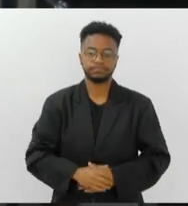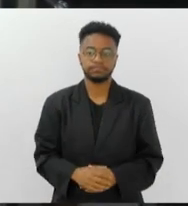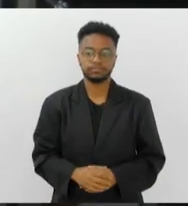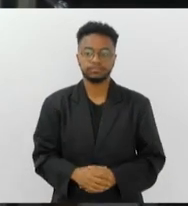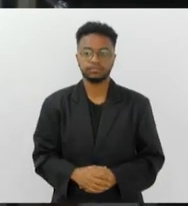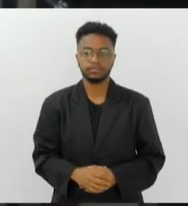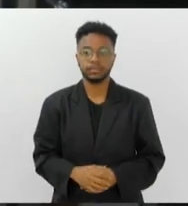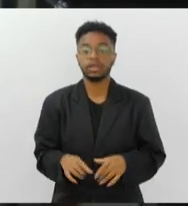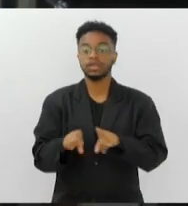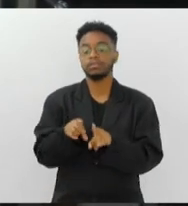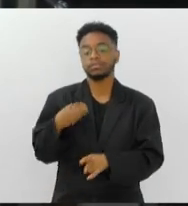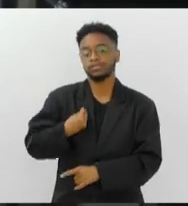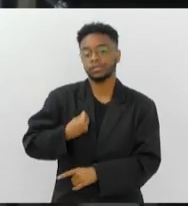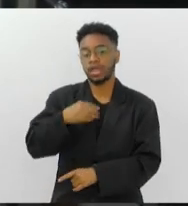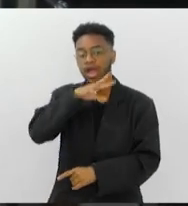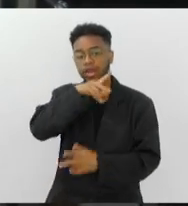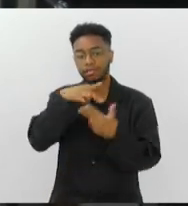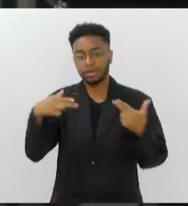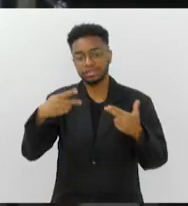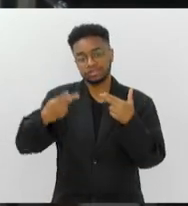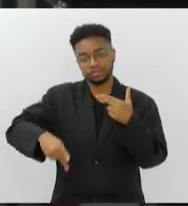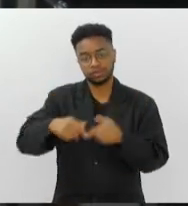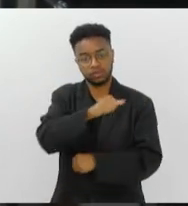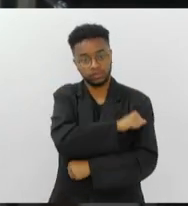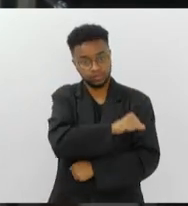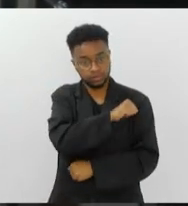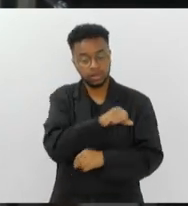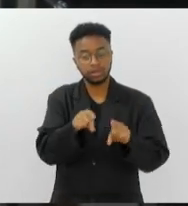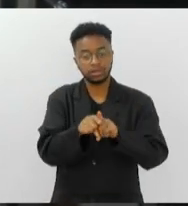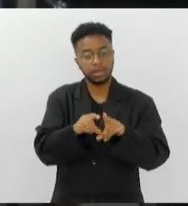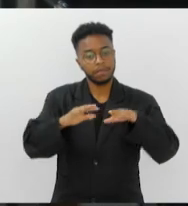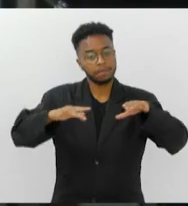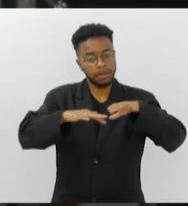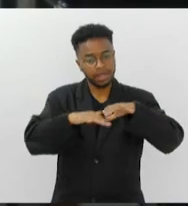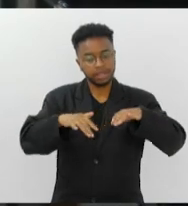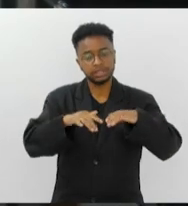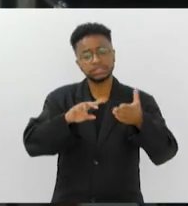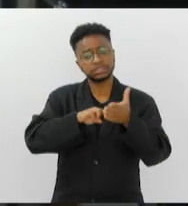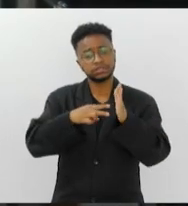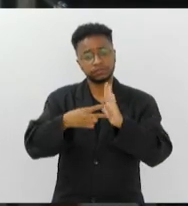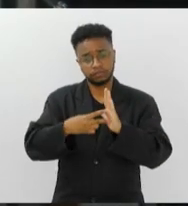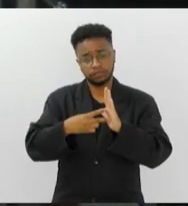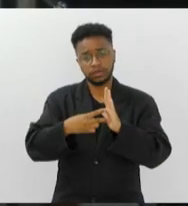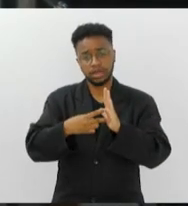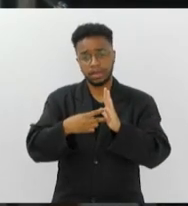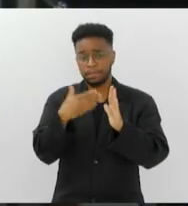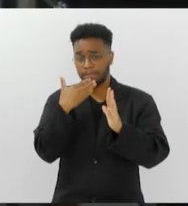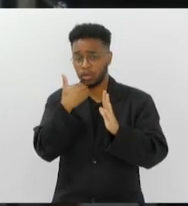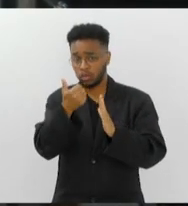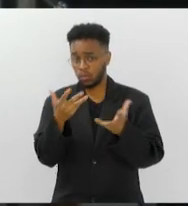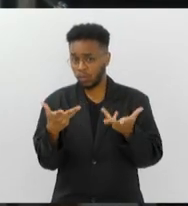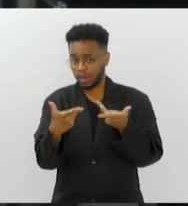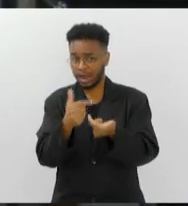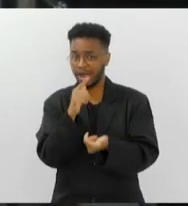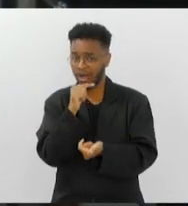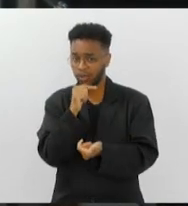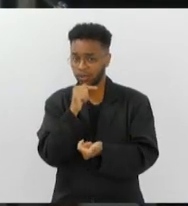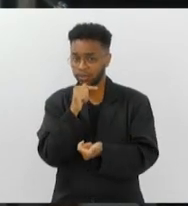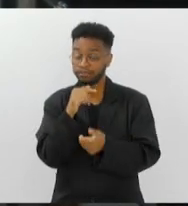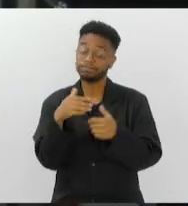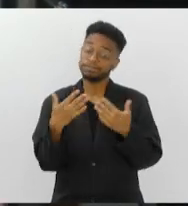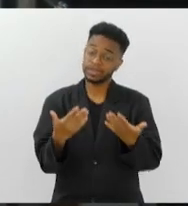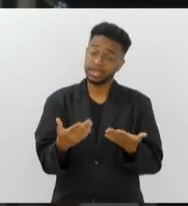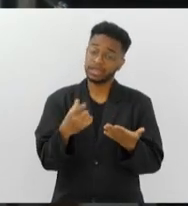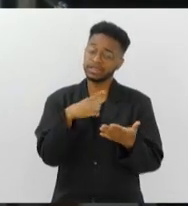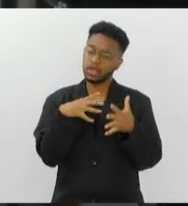Nathalie, a presença desses animais na orla do Rio de Janeiro, nas nossas baías, é sinônimo de uma melhoria na qualidade da água? Então, existe uma